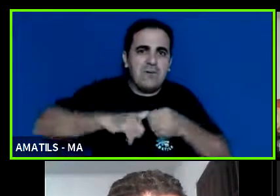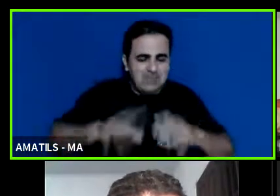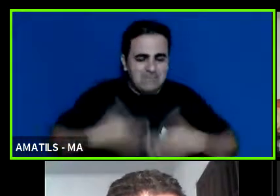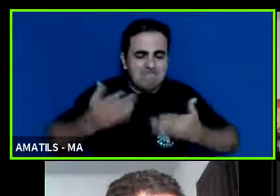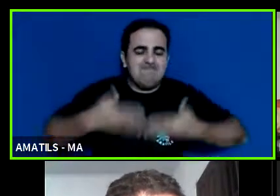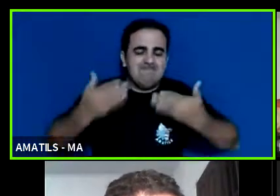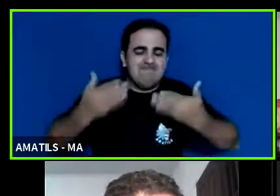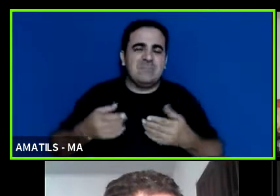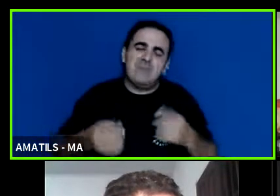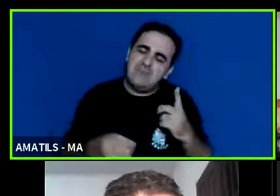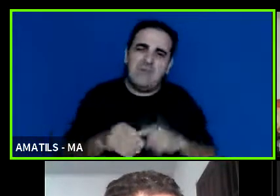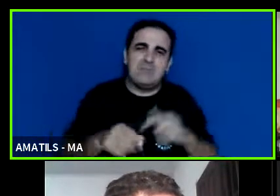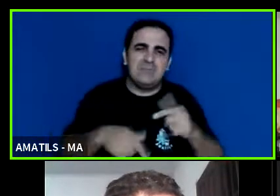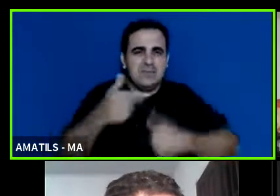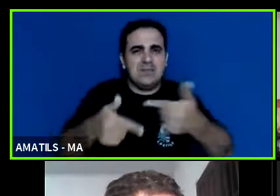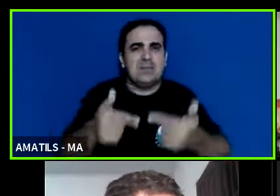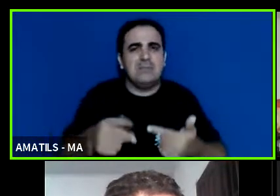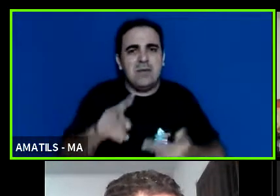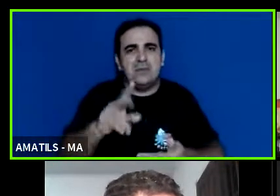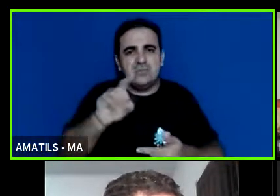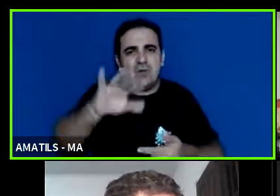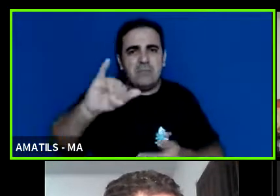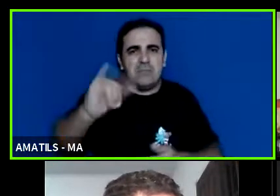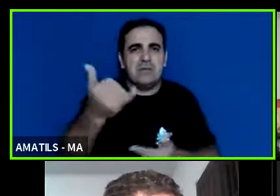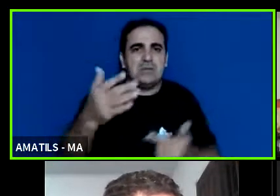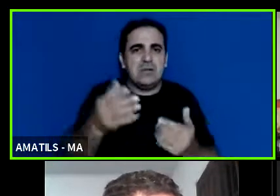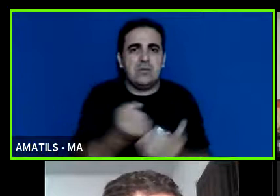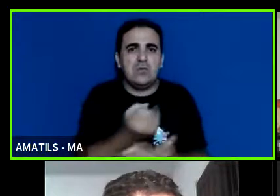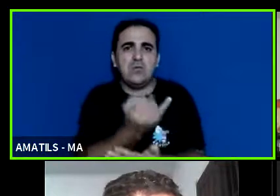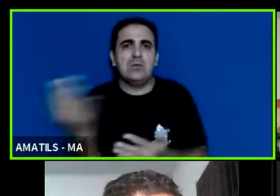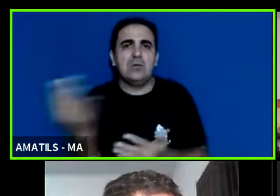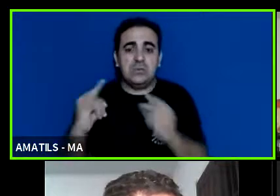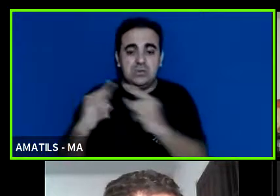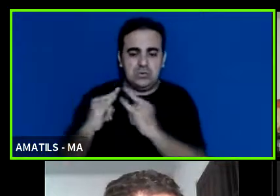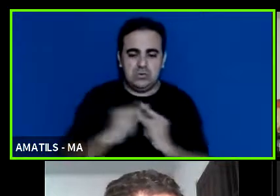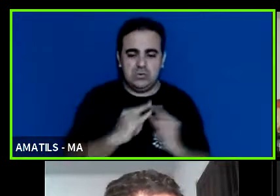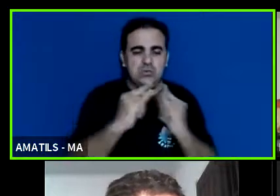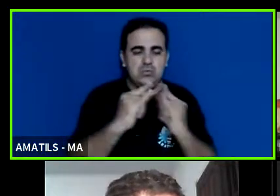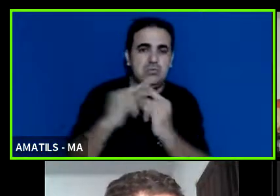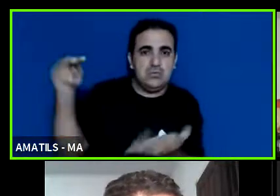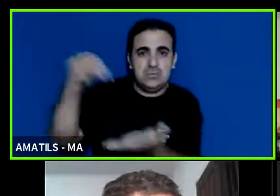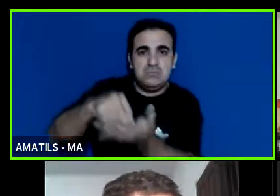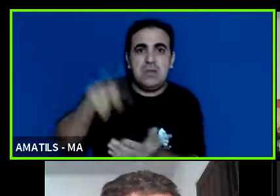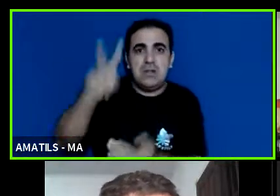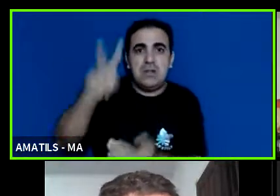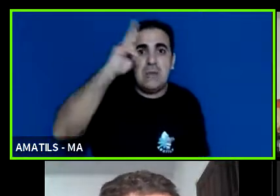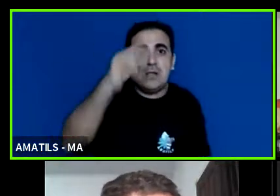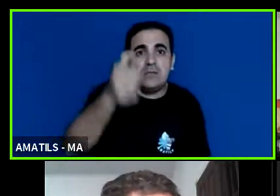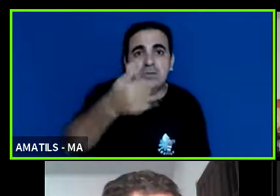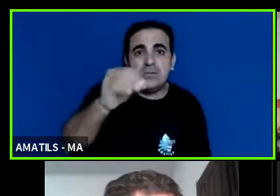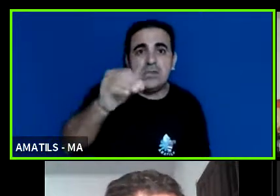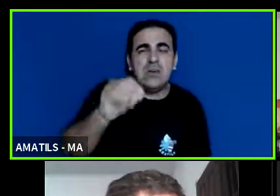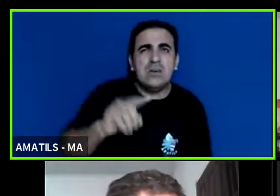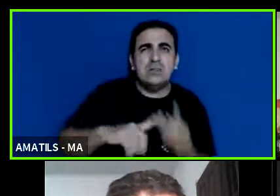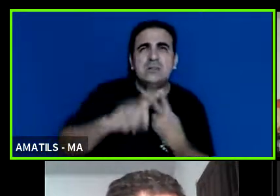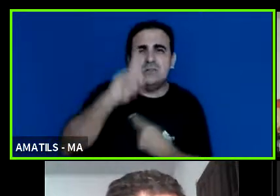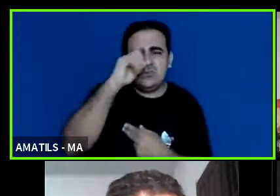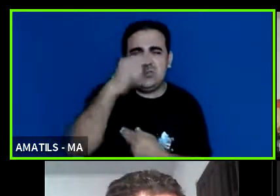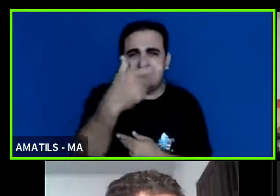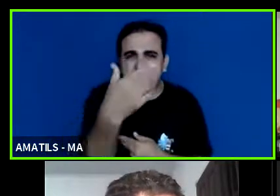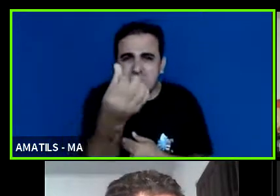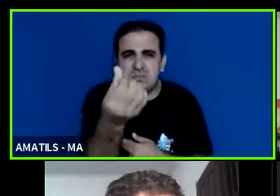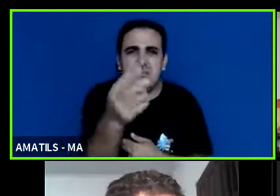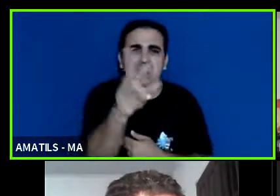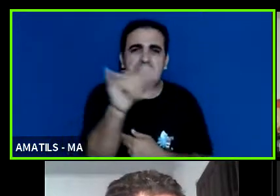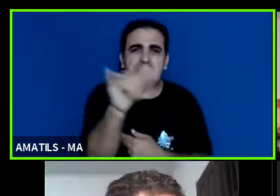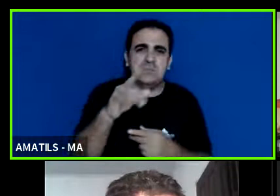isso e também é só aproveitando aí a quantidade de entidades presentes pra lembrar que no dia 10 e no dia 26 a gente vai